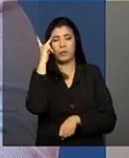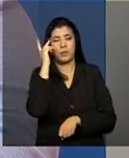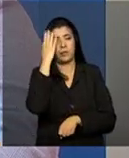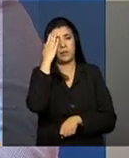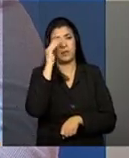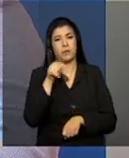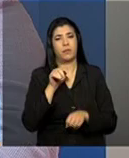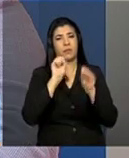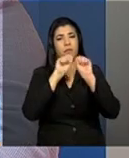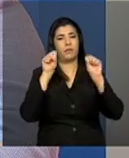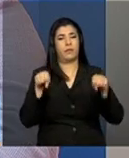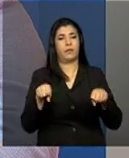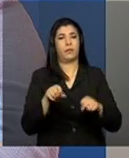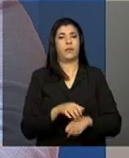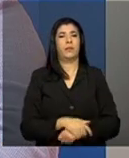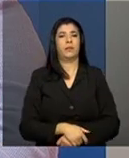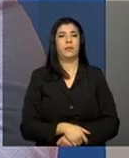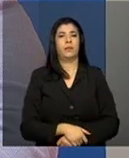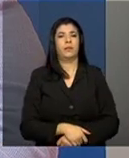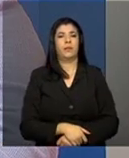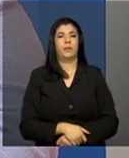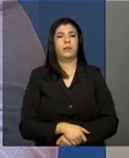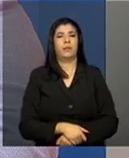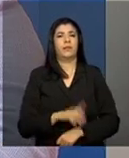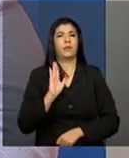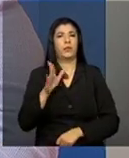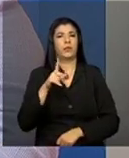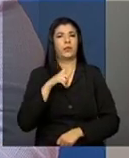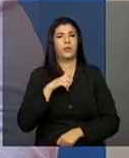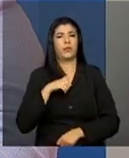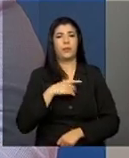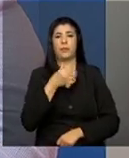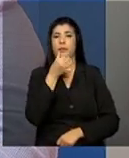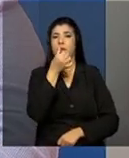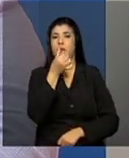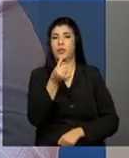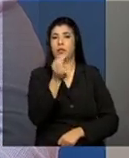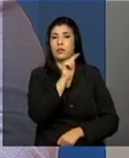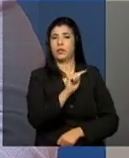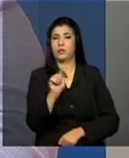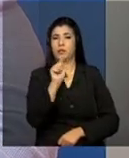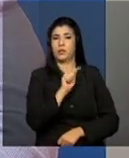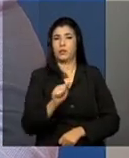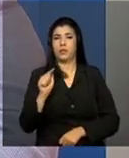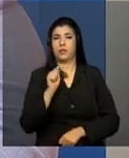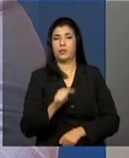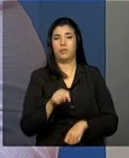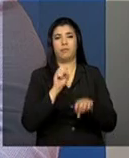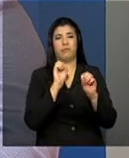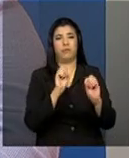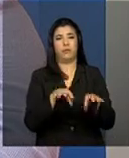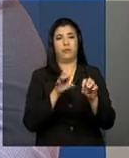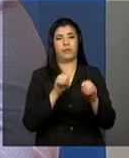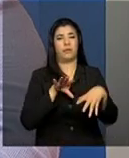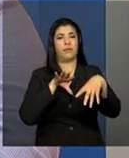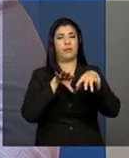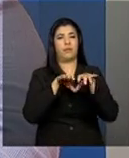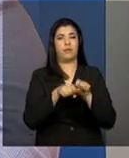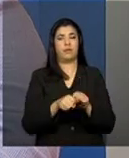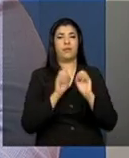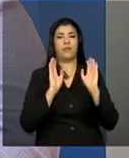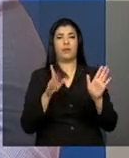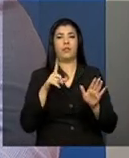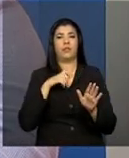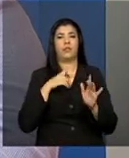seis rodadas, seis semanas de capacitação, onde nós